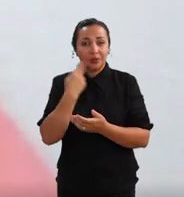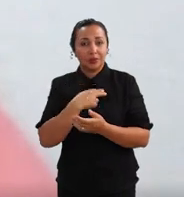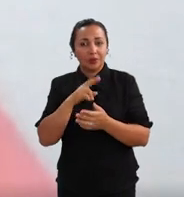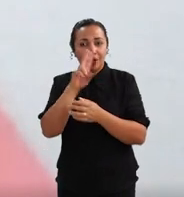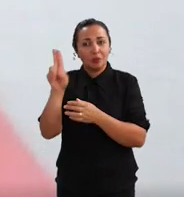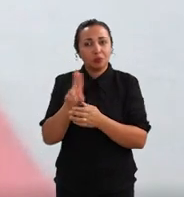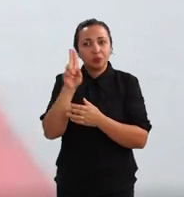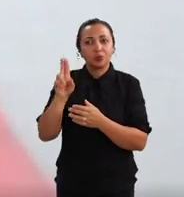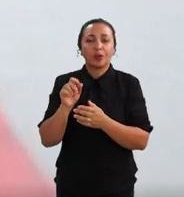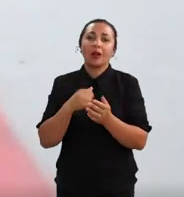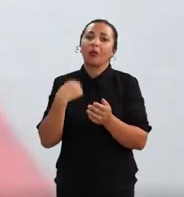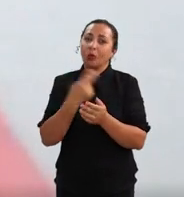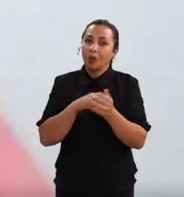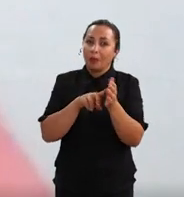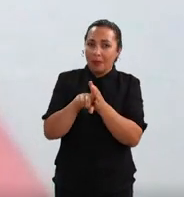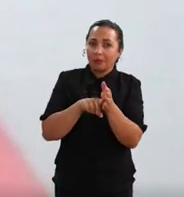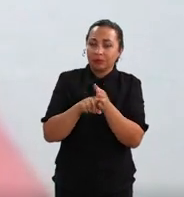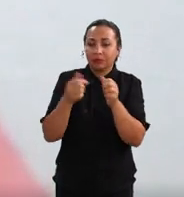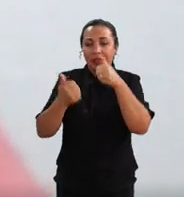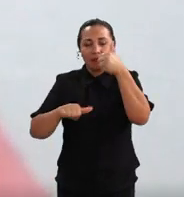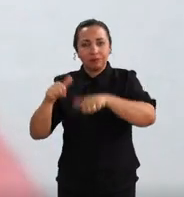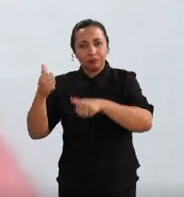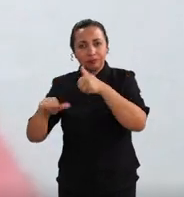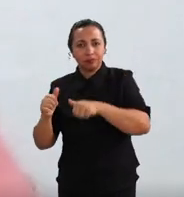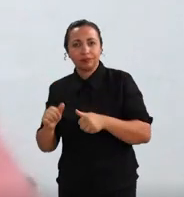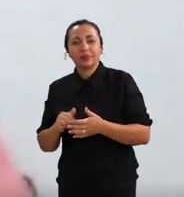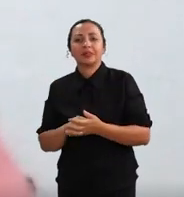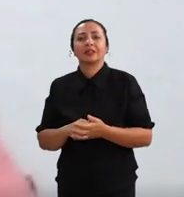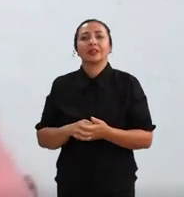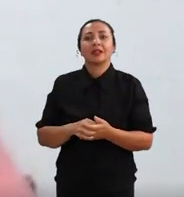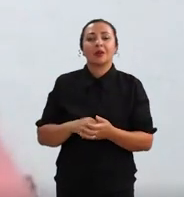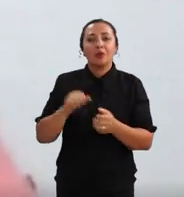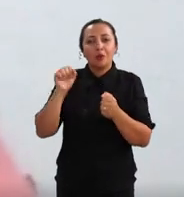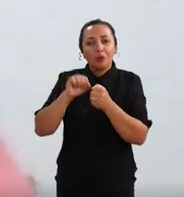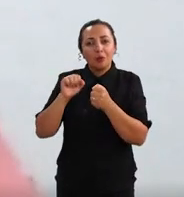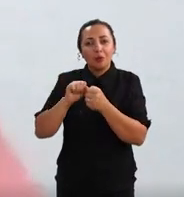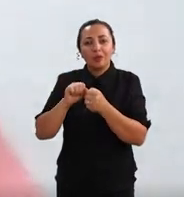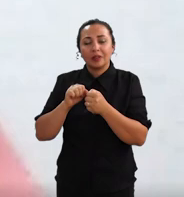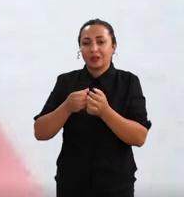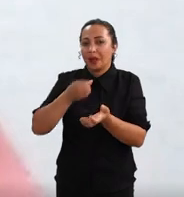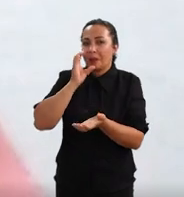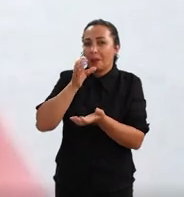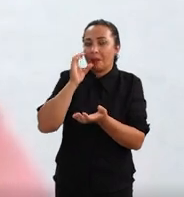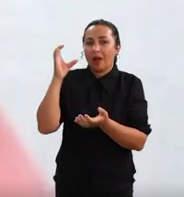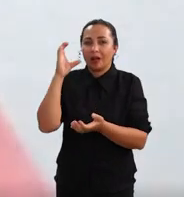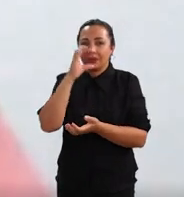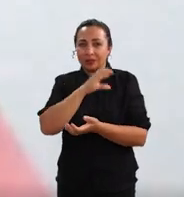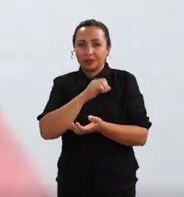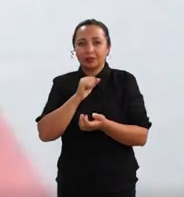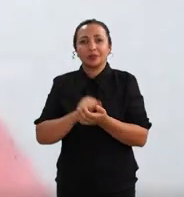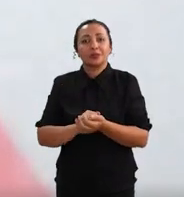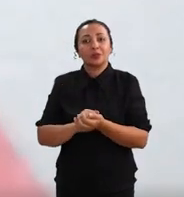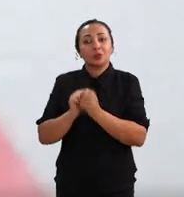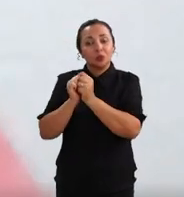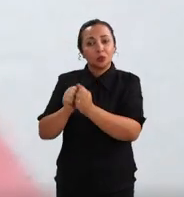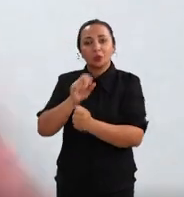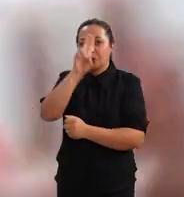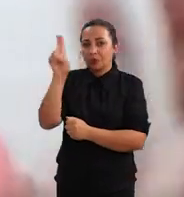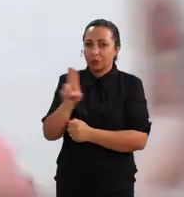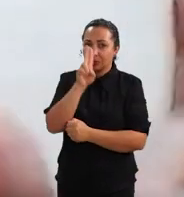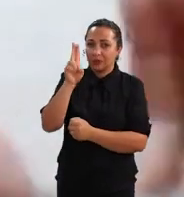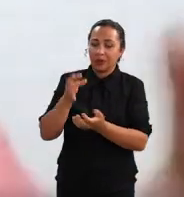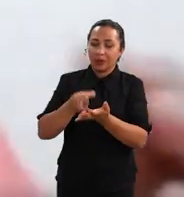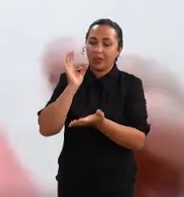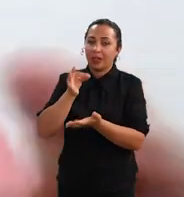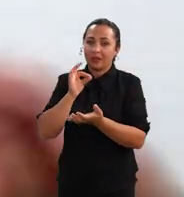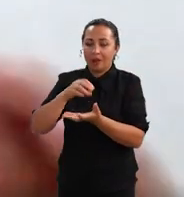a nossa pesquisa vai ser avaliar a função dessa bebida quente com a utilização